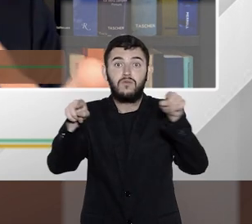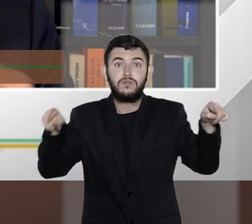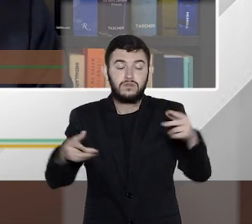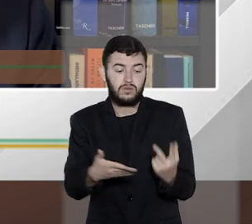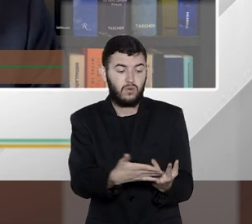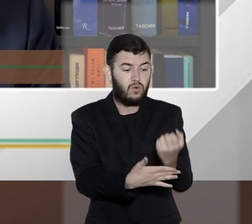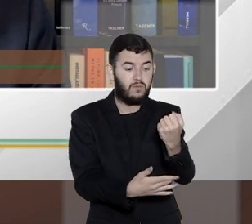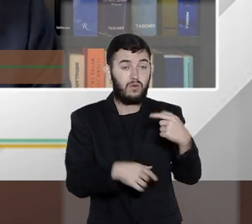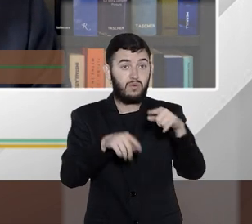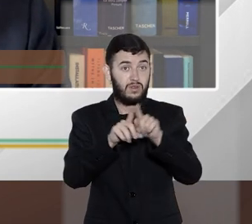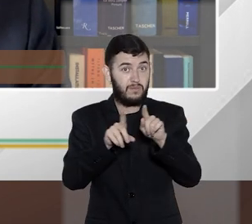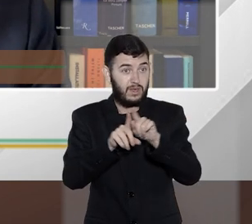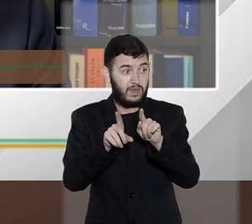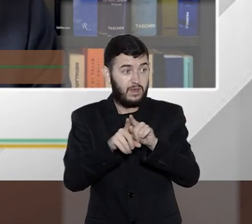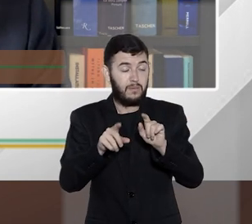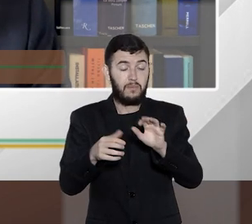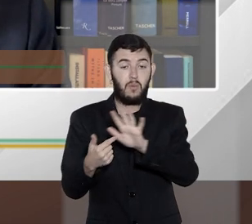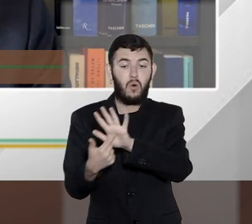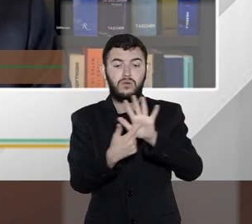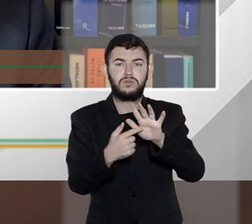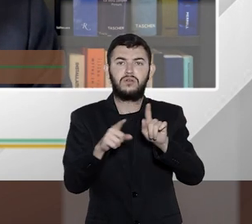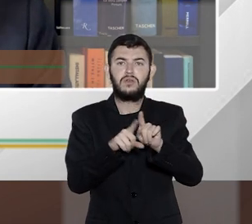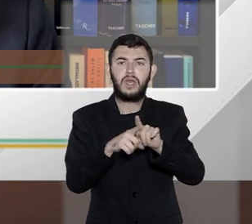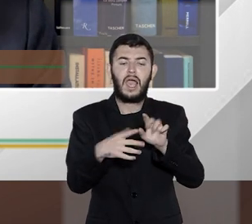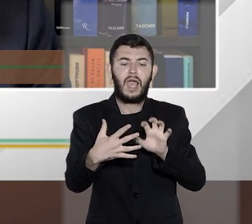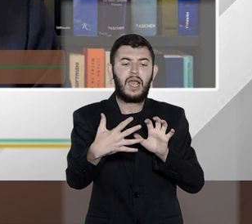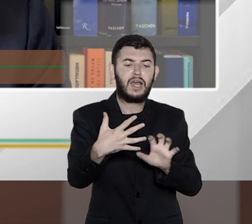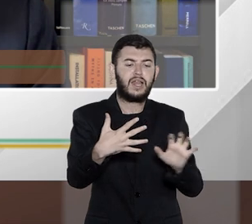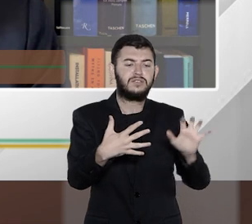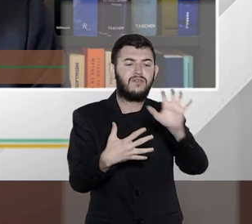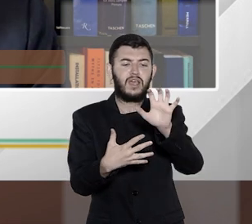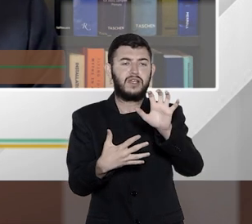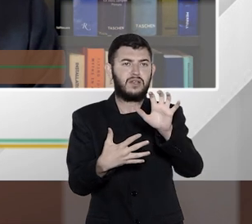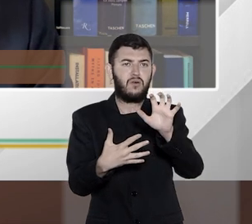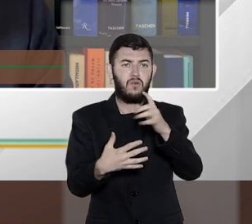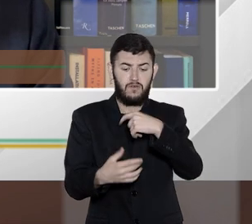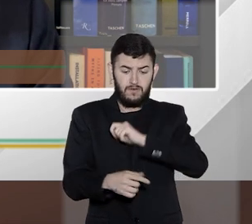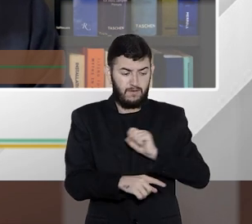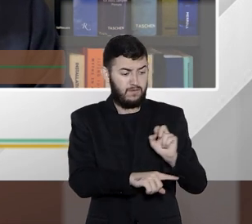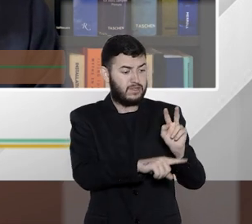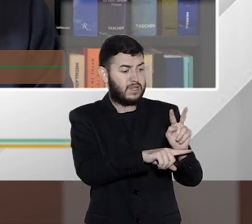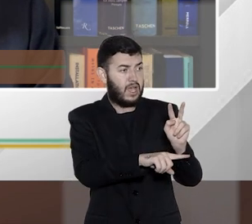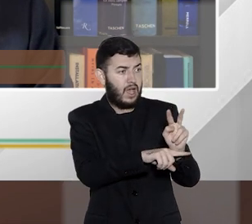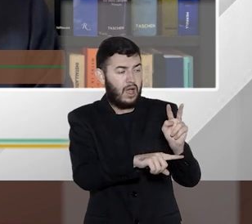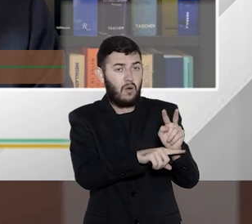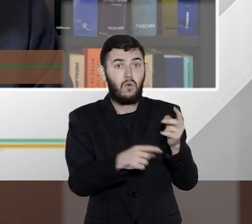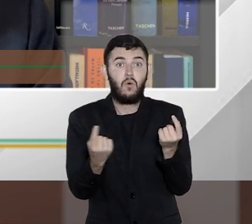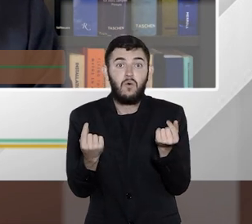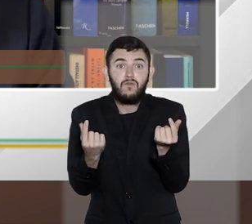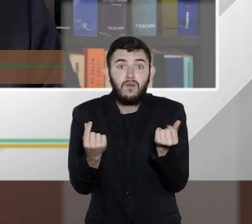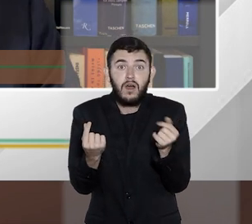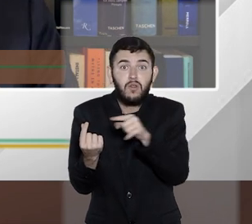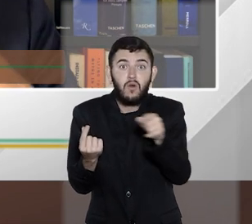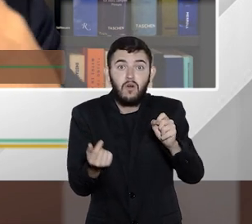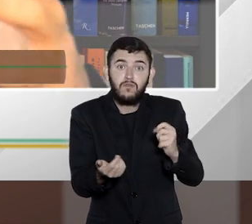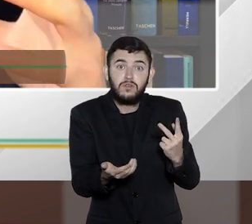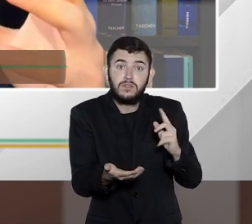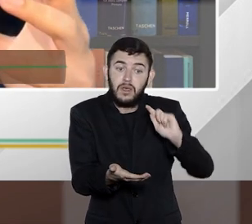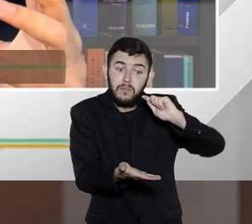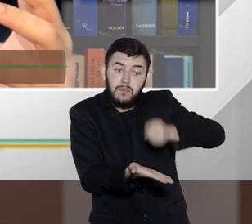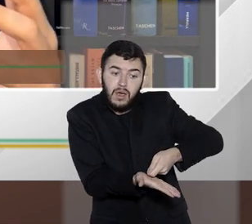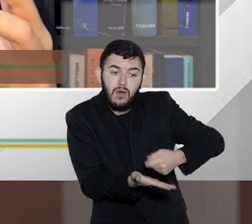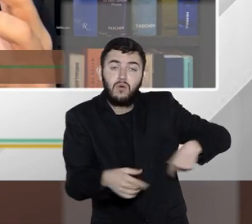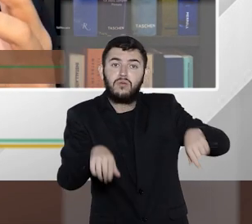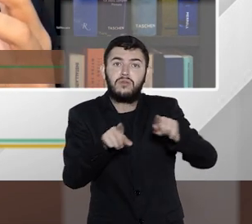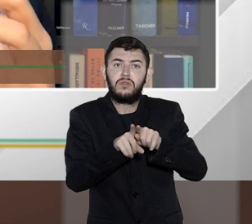fiscal, o quanto de tributo você pagou, qual a modalidade de pagamento que você utilizou. Então, todos